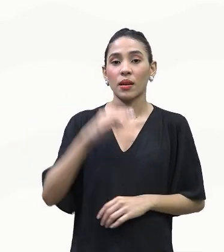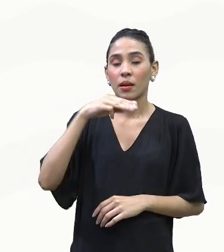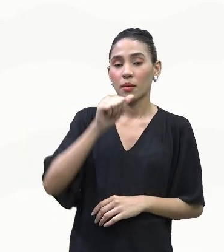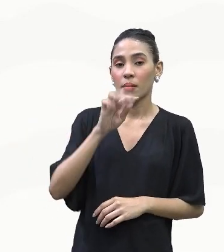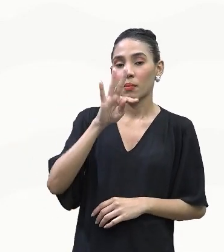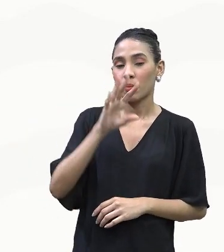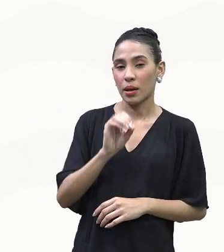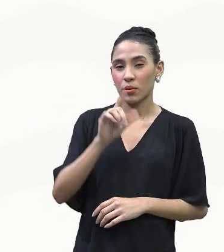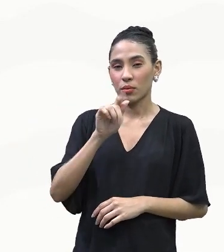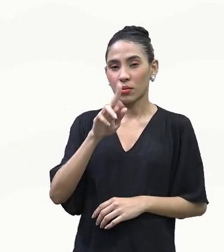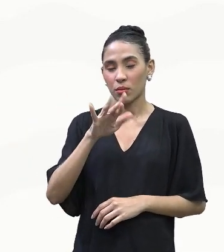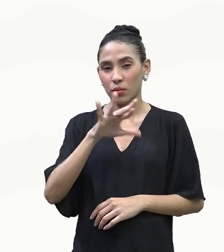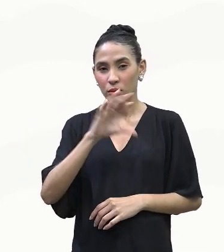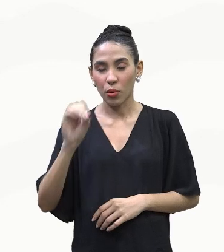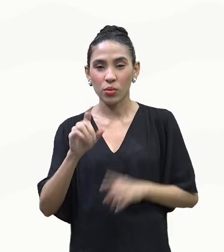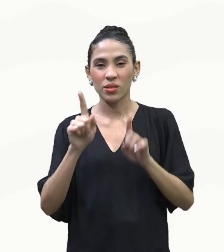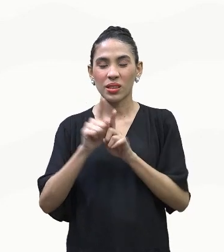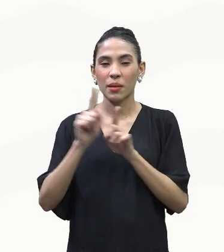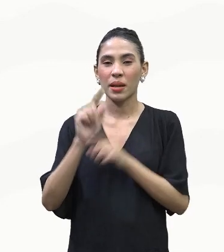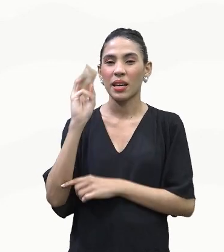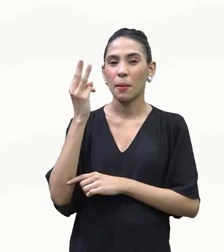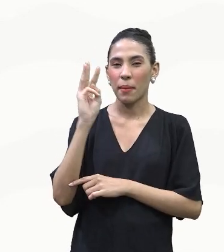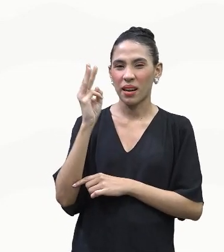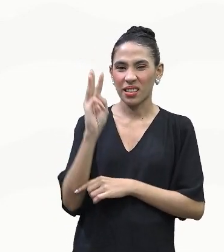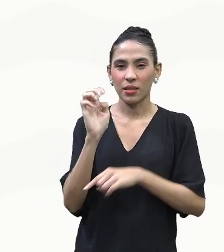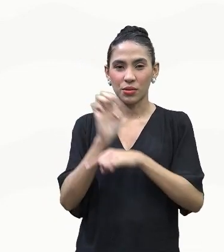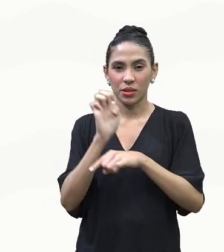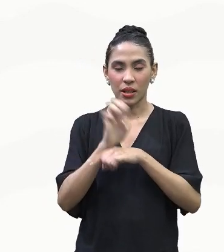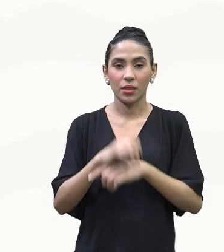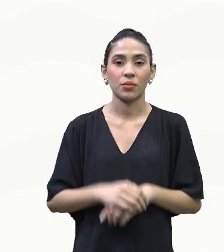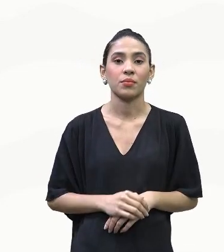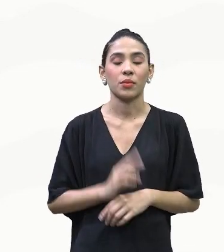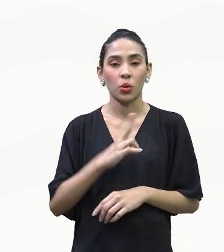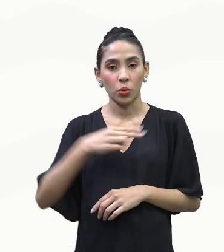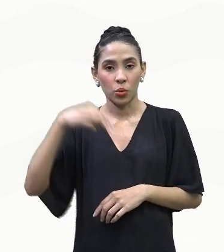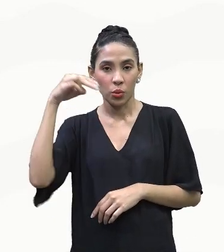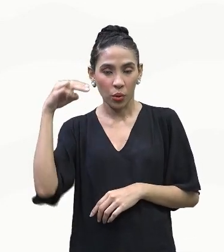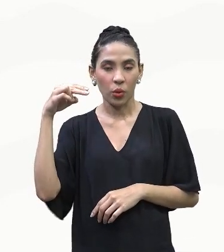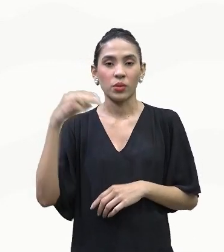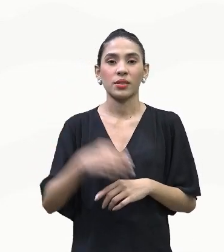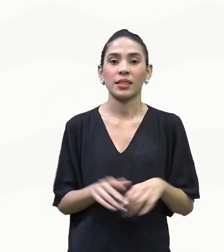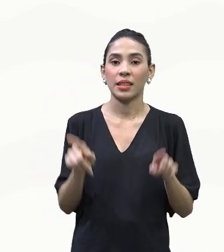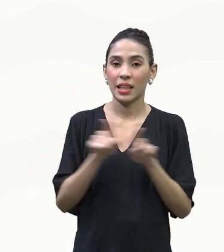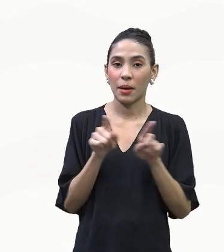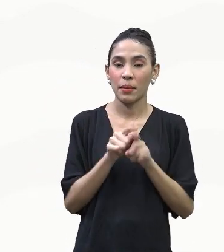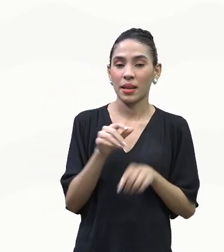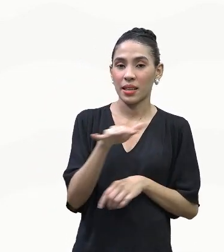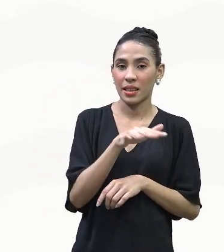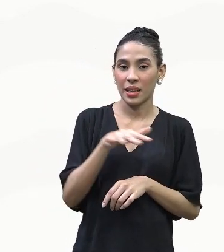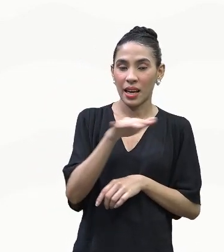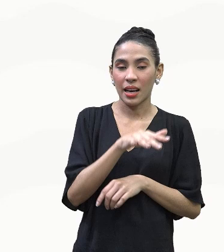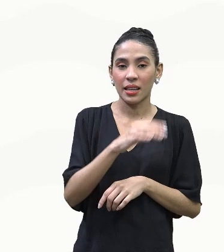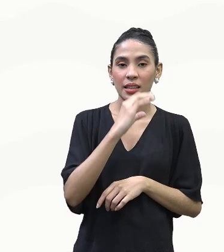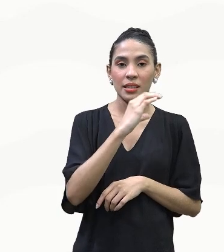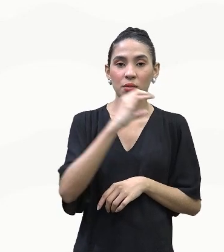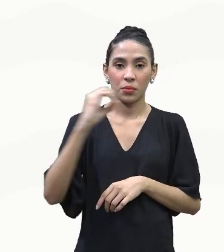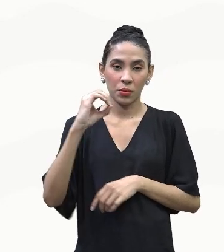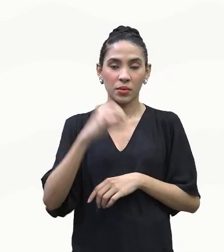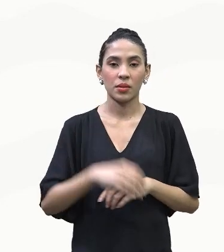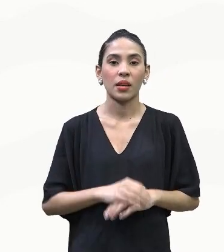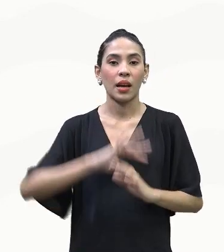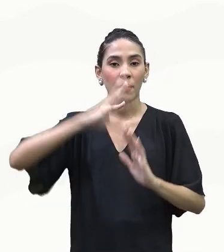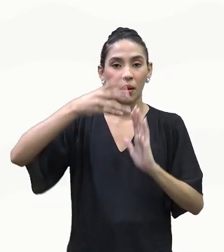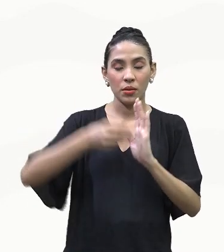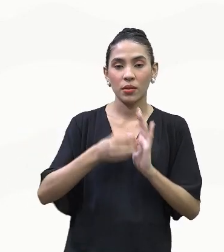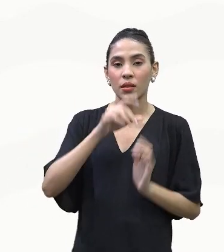parte do estado do Maranhão. Então, eu tenho um estado da região norte e também tenho um estado aí da região centro-oeste. Então, a Amazônia